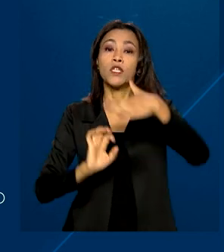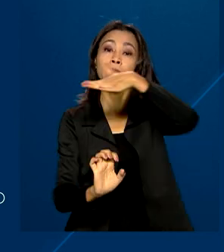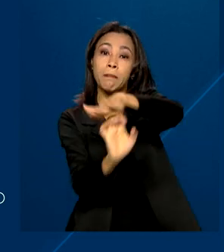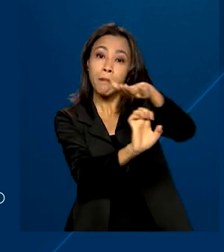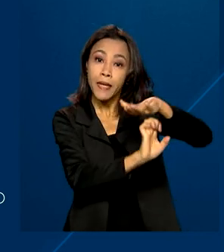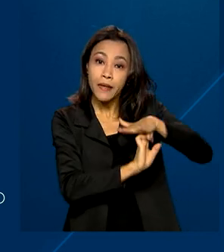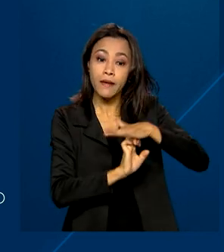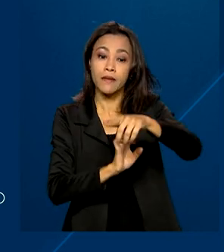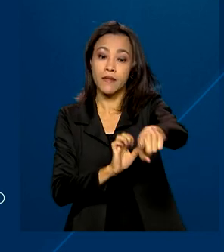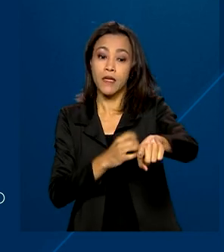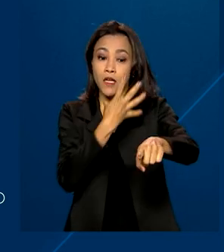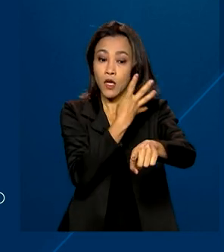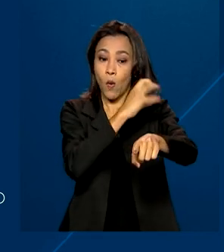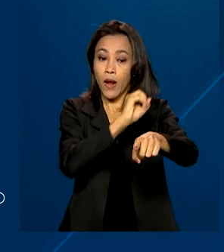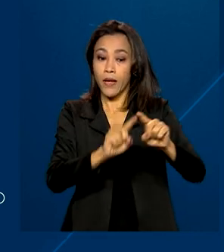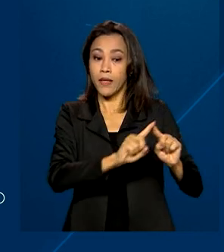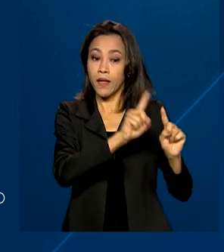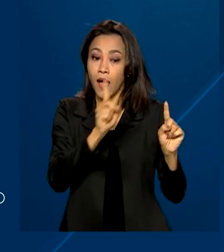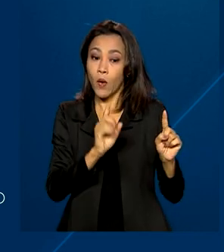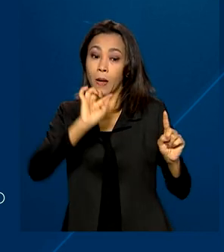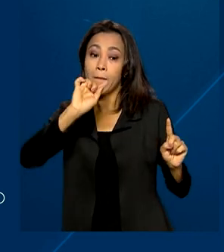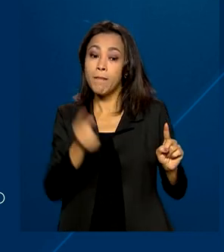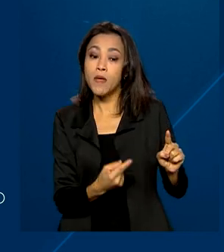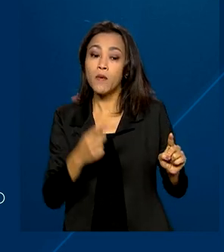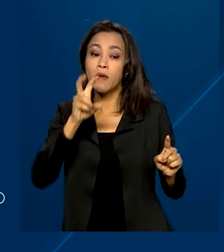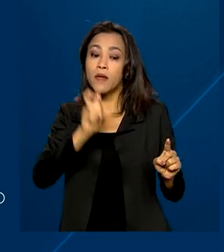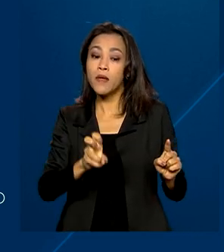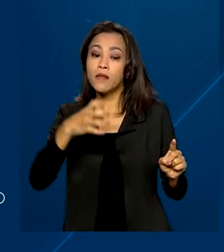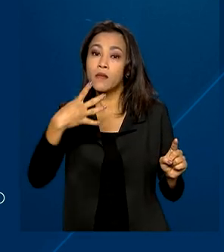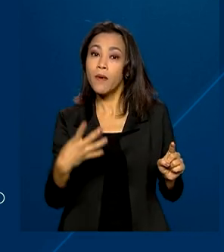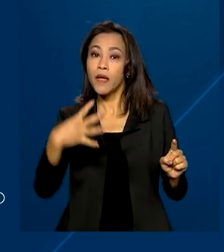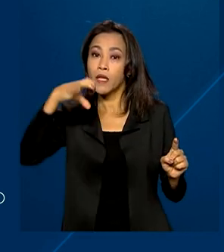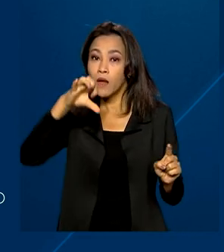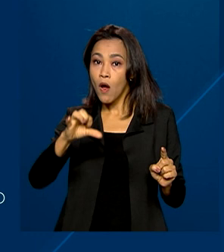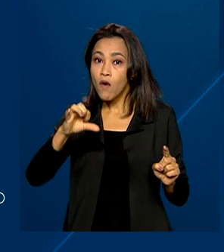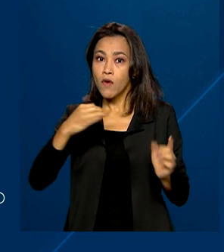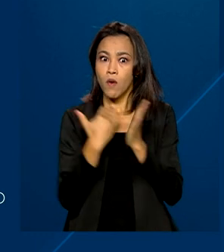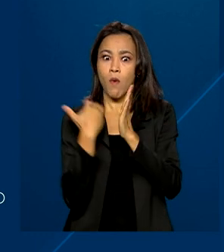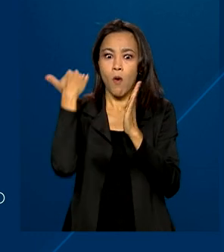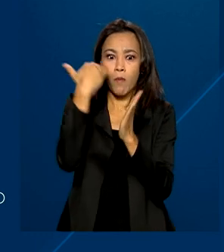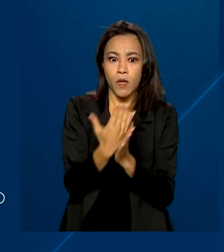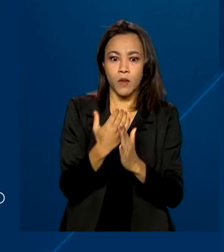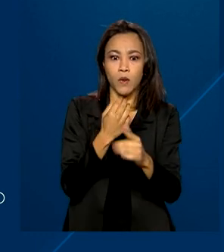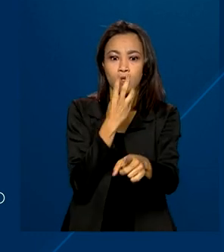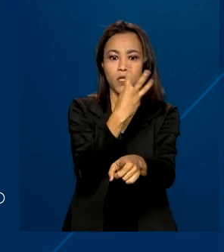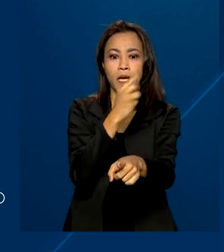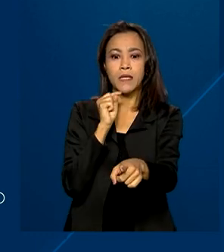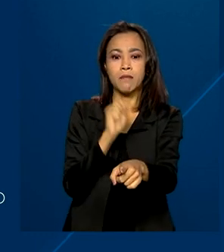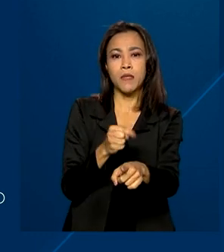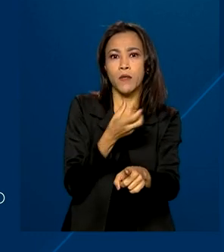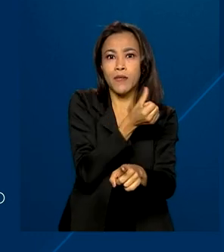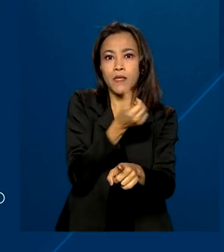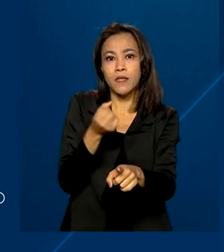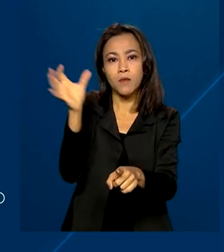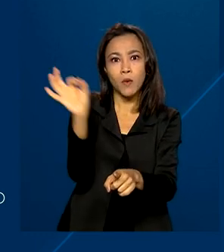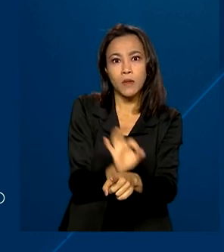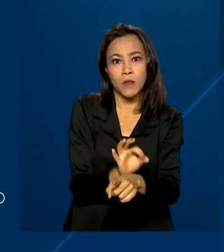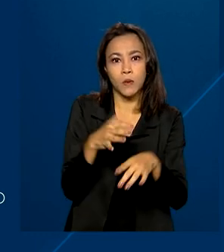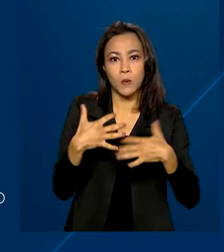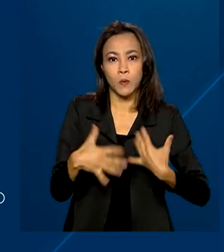pulou de 40 para 1.549, um aumento de mais de 3.600%.